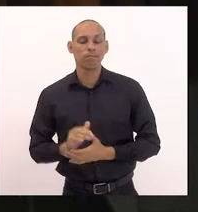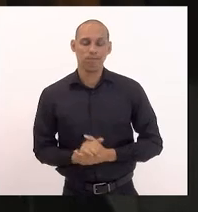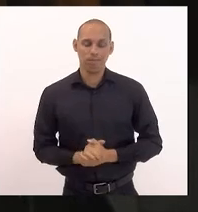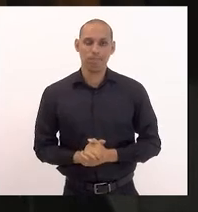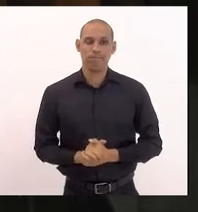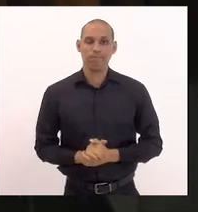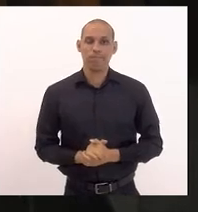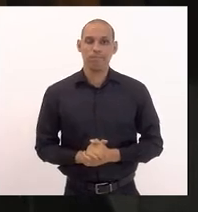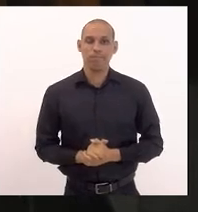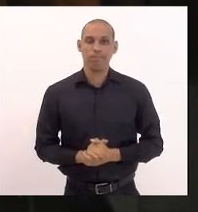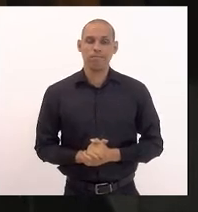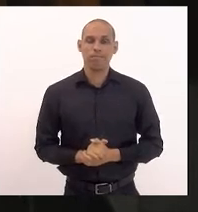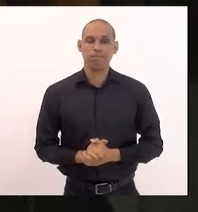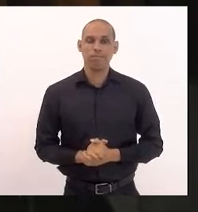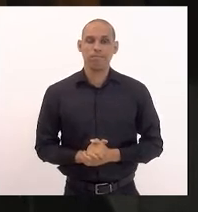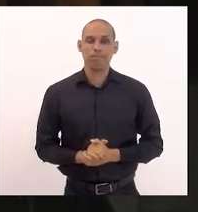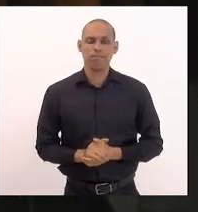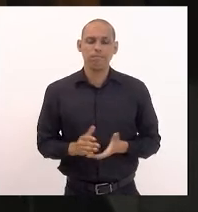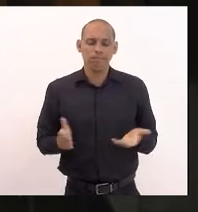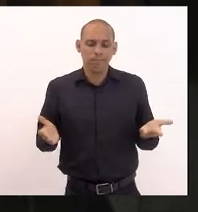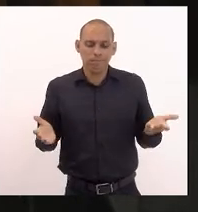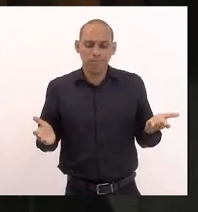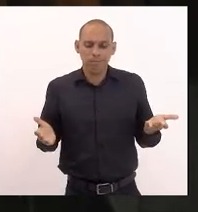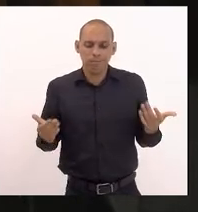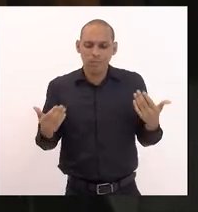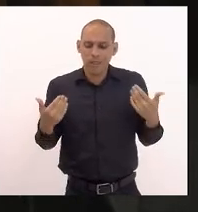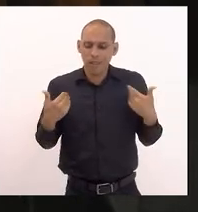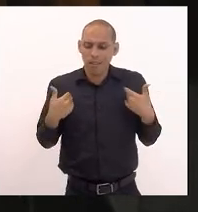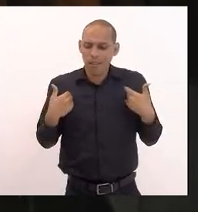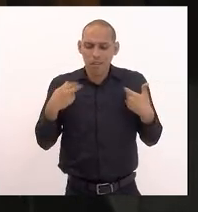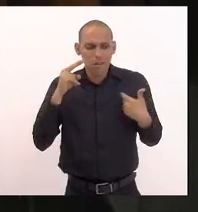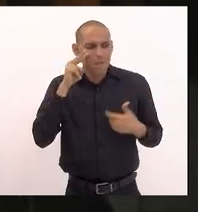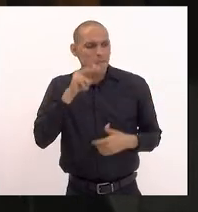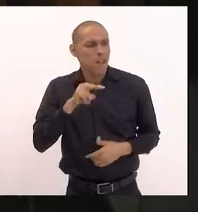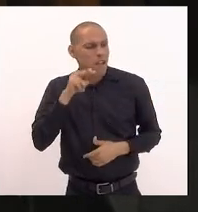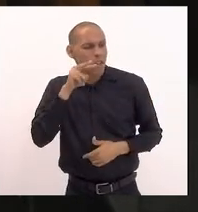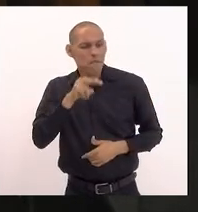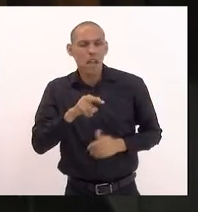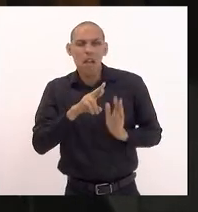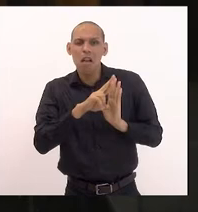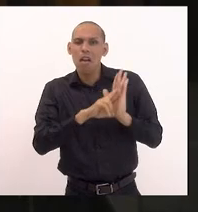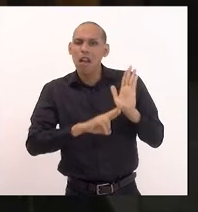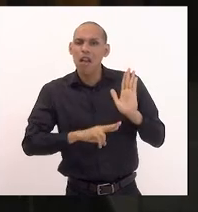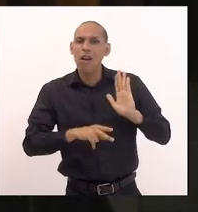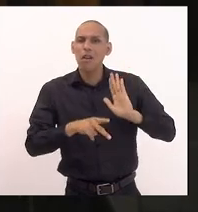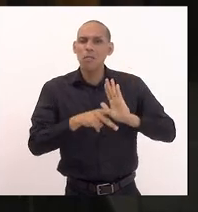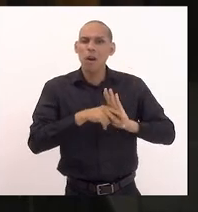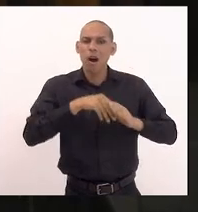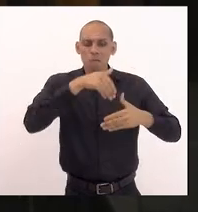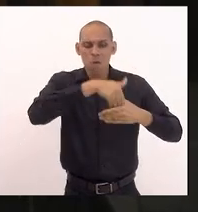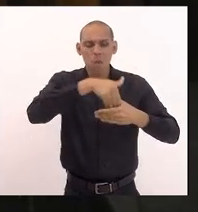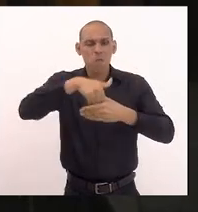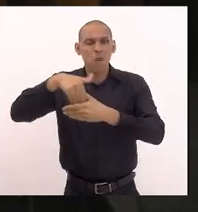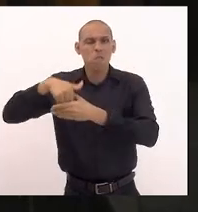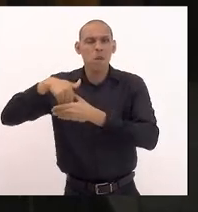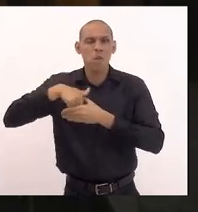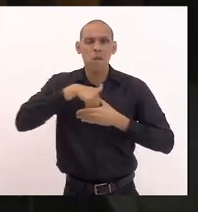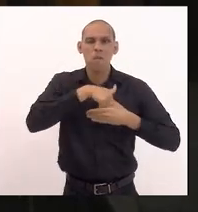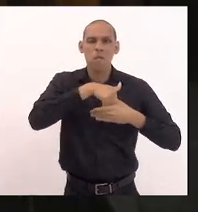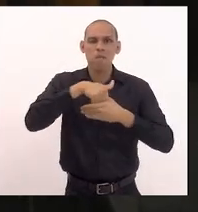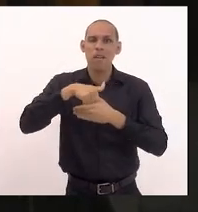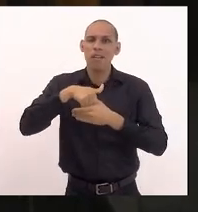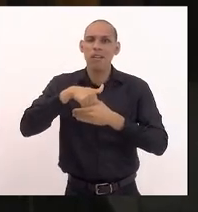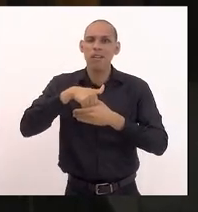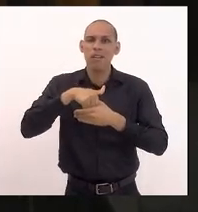aí eu fico vendo o resultado das eleições na nossa